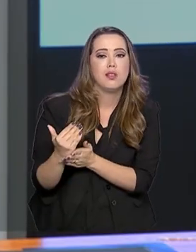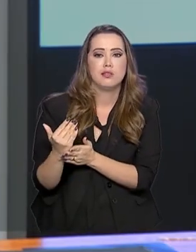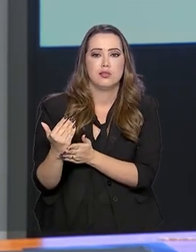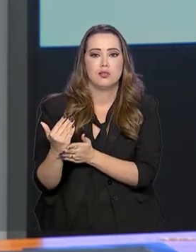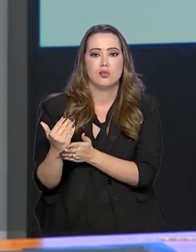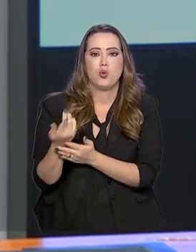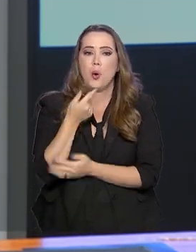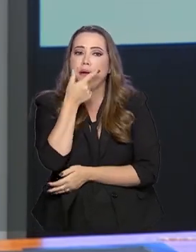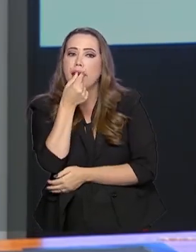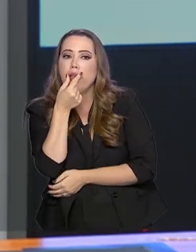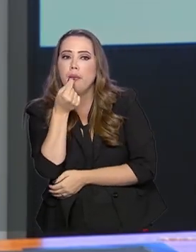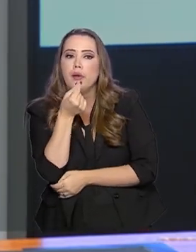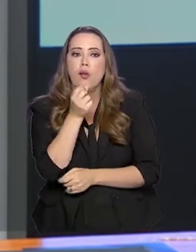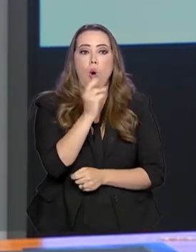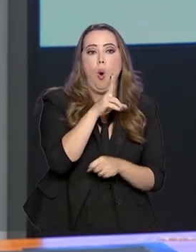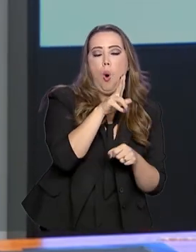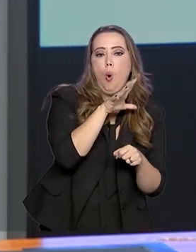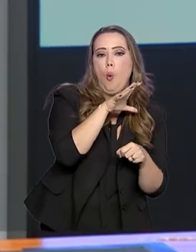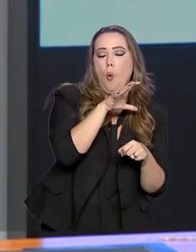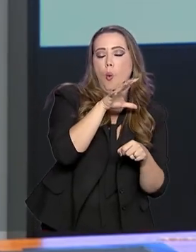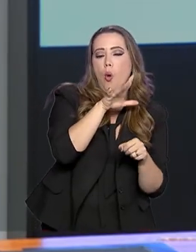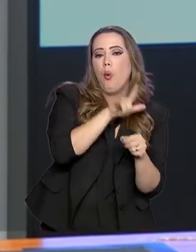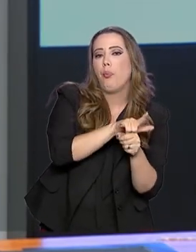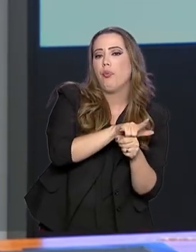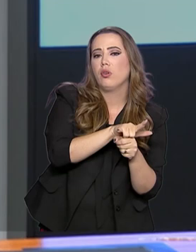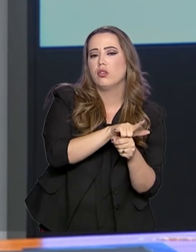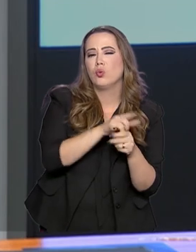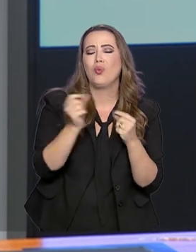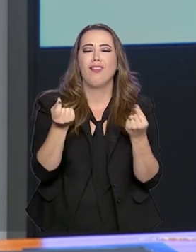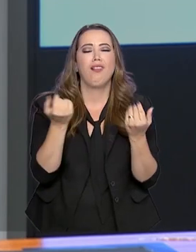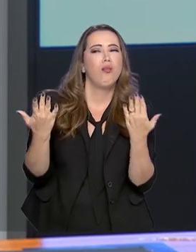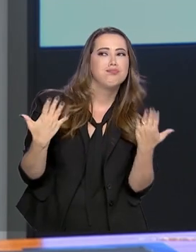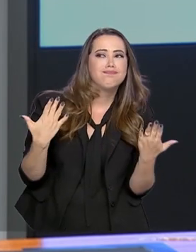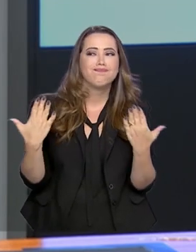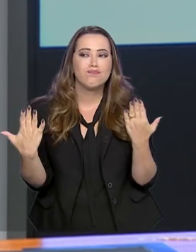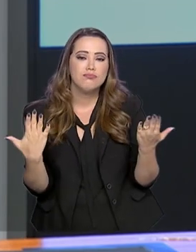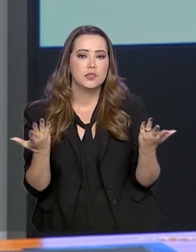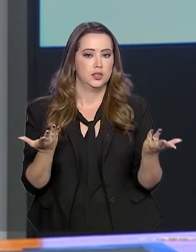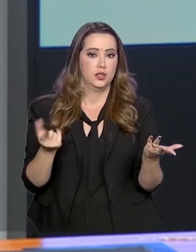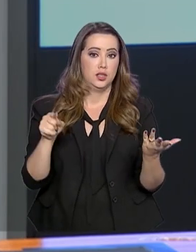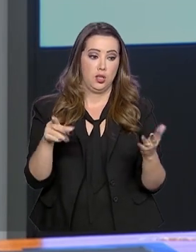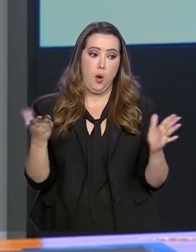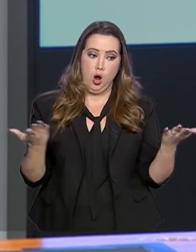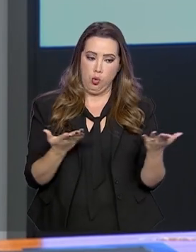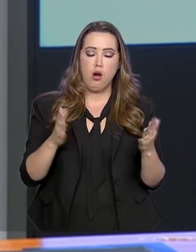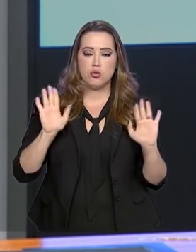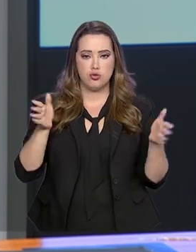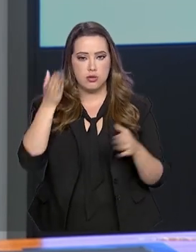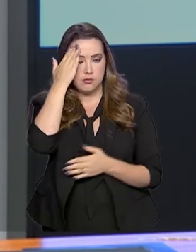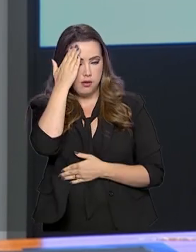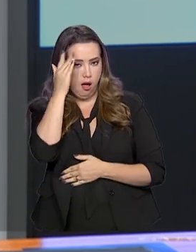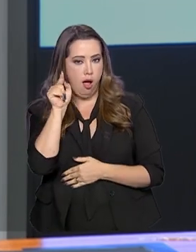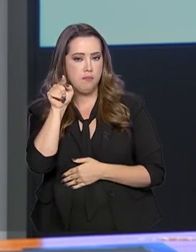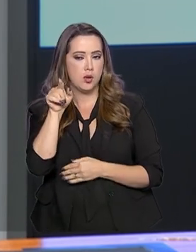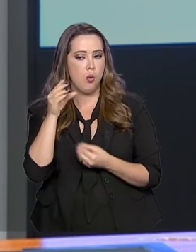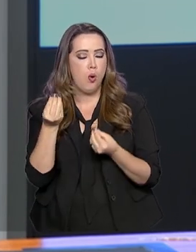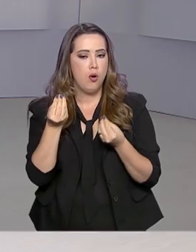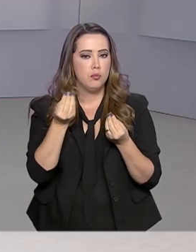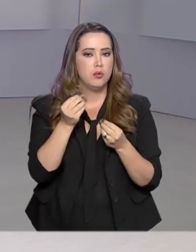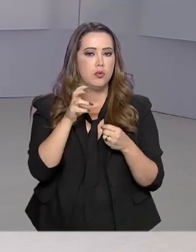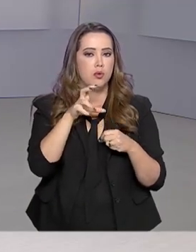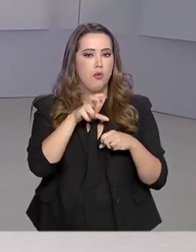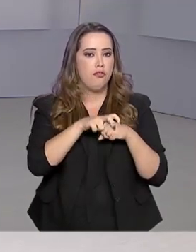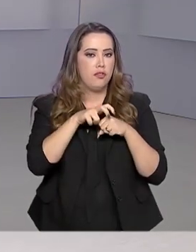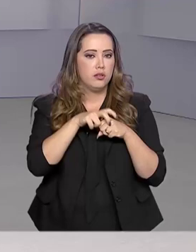gripais. Então, pacificando essa questão, o vírus, então, começa a ser melhor decifrado quanto ao seu comportamento.